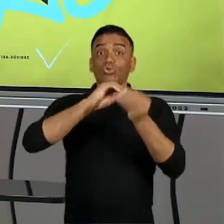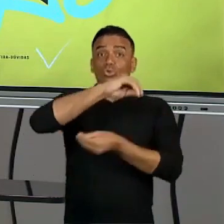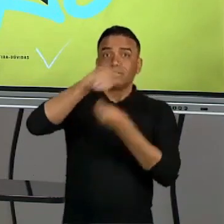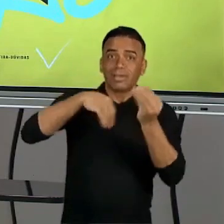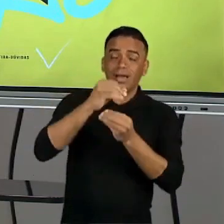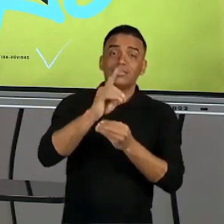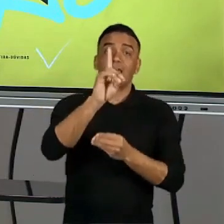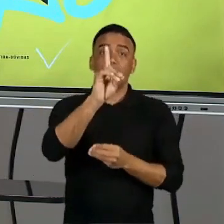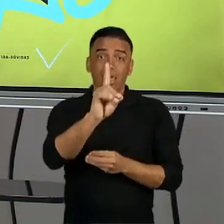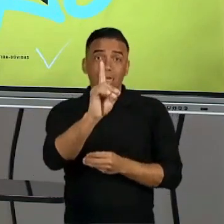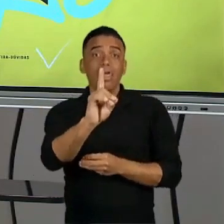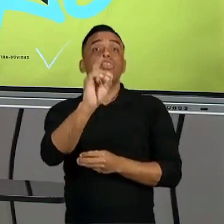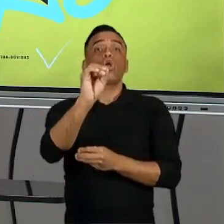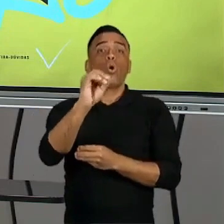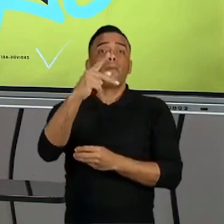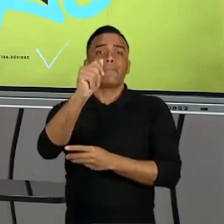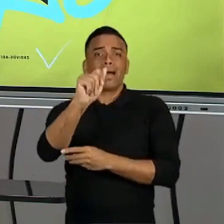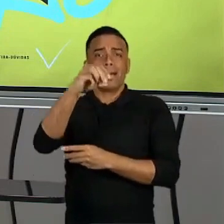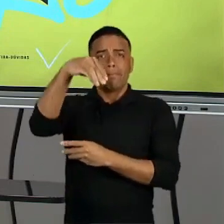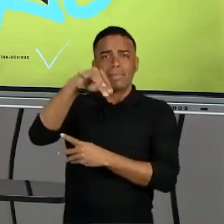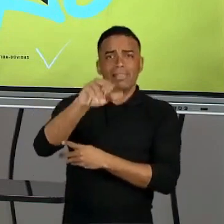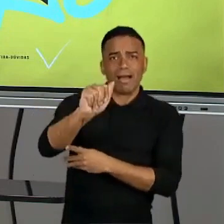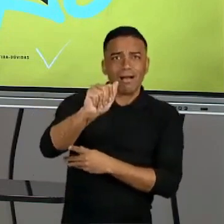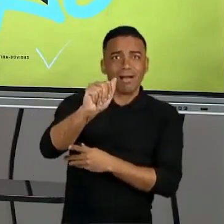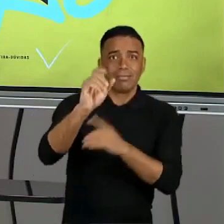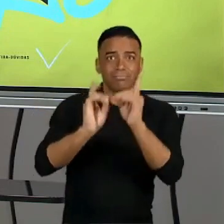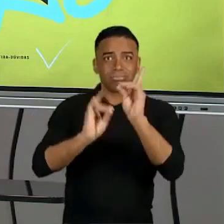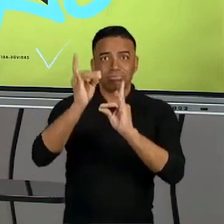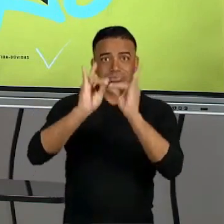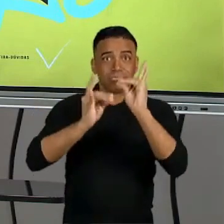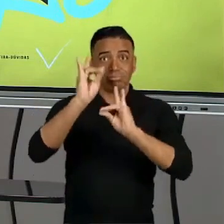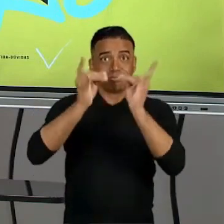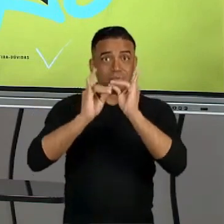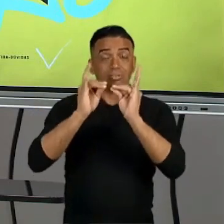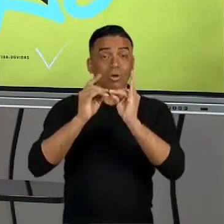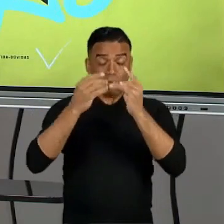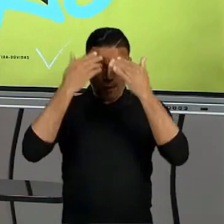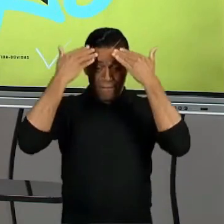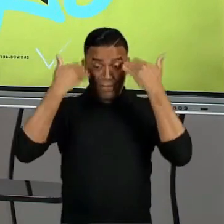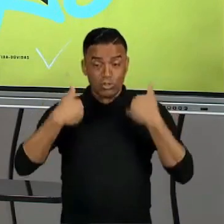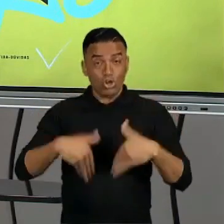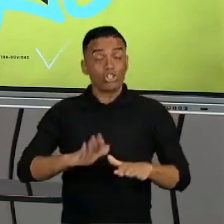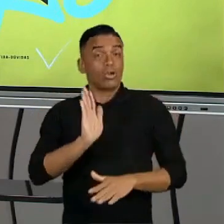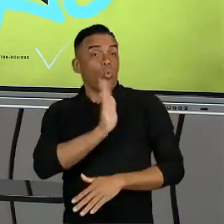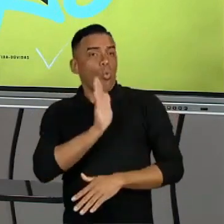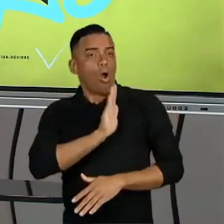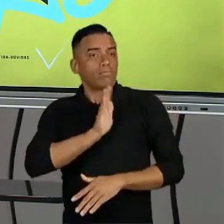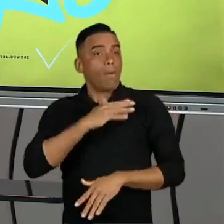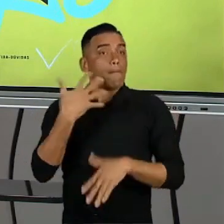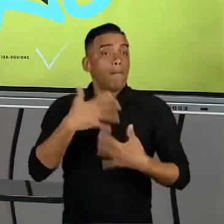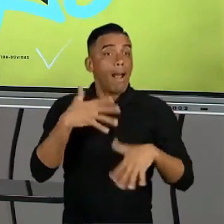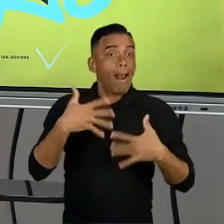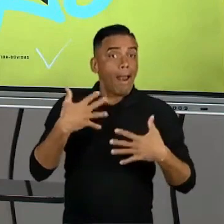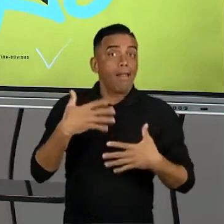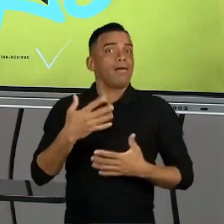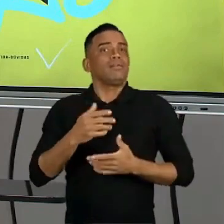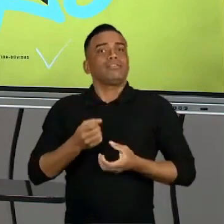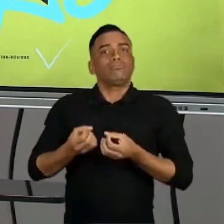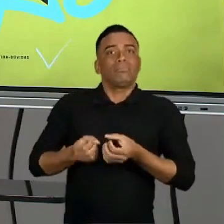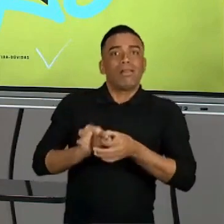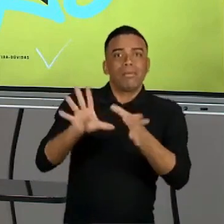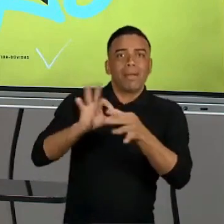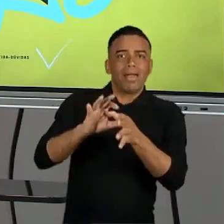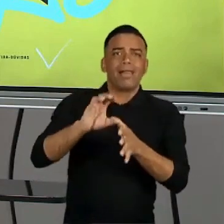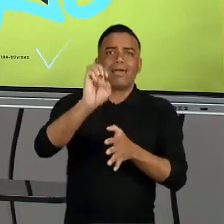você começa a ter alteração da fisiologia do corpo, aumenta a frequência cardíaca, você libera endorfinas. Então,